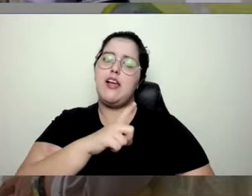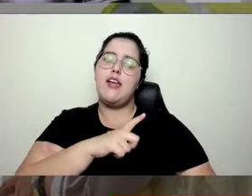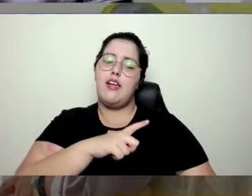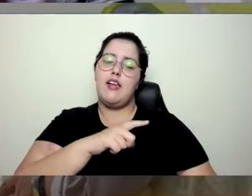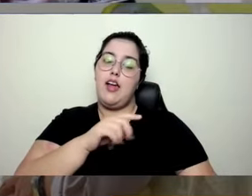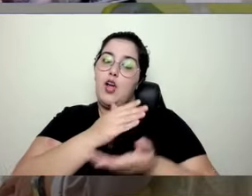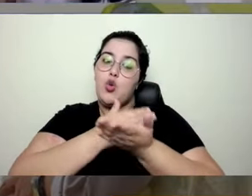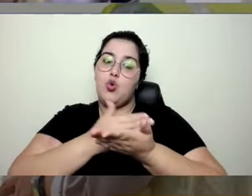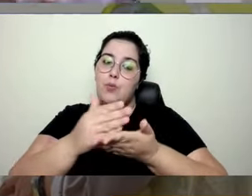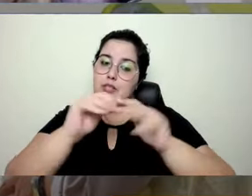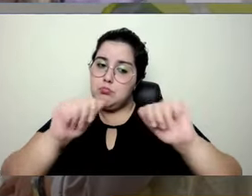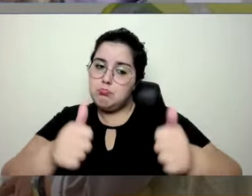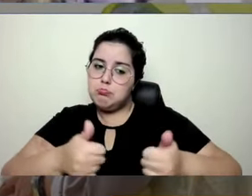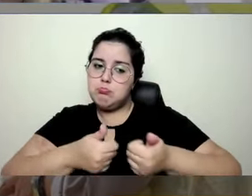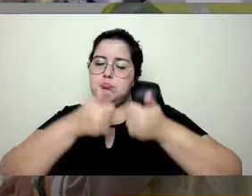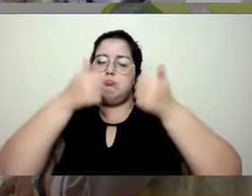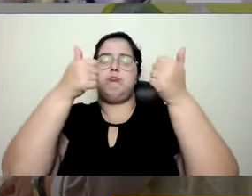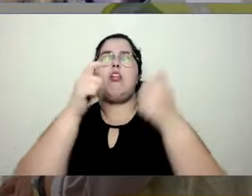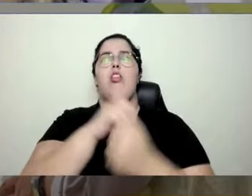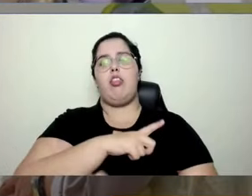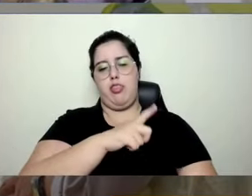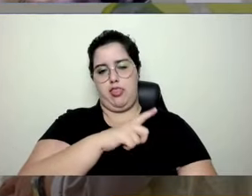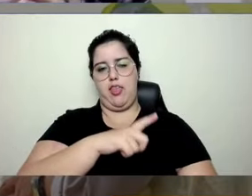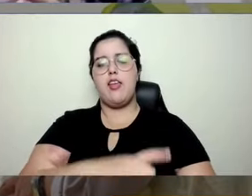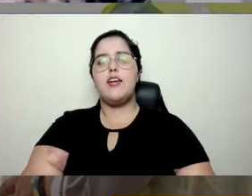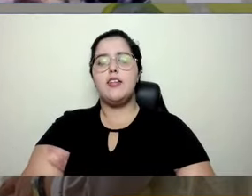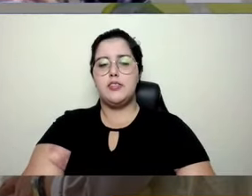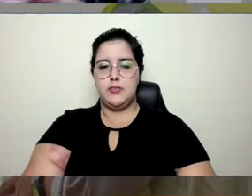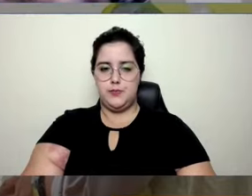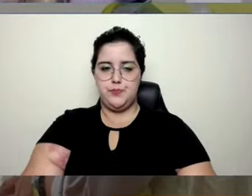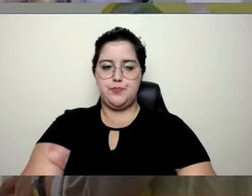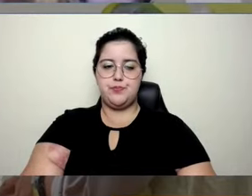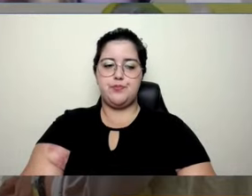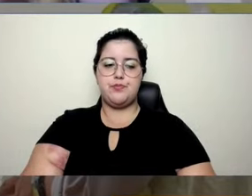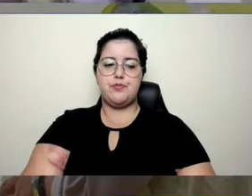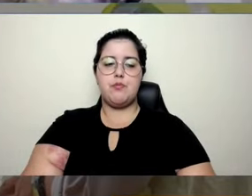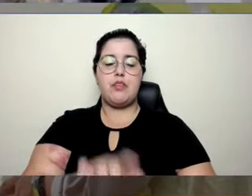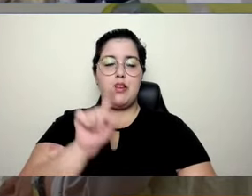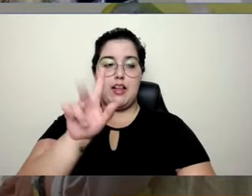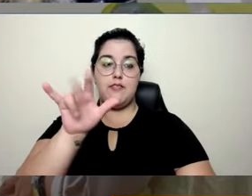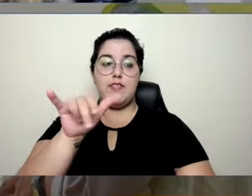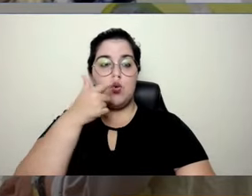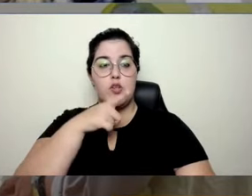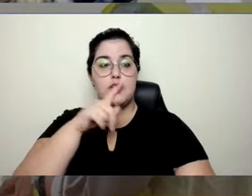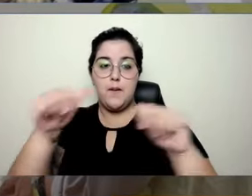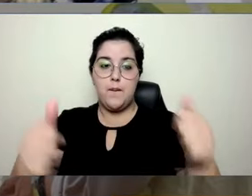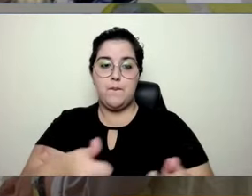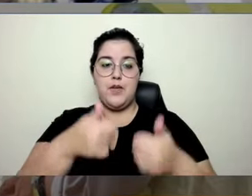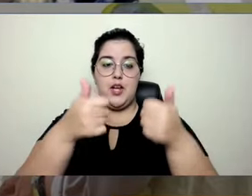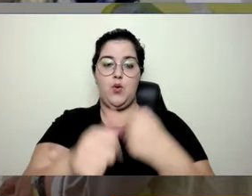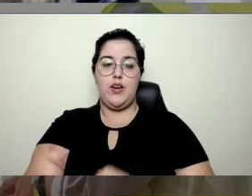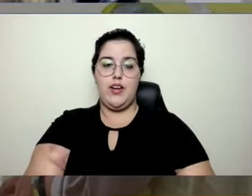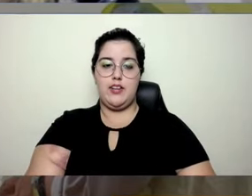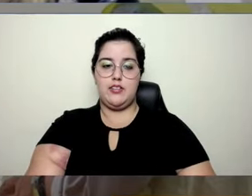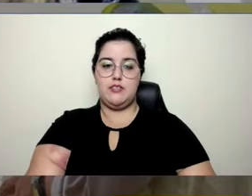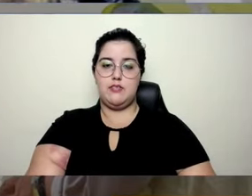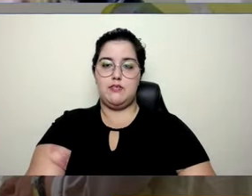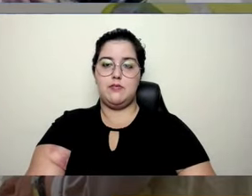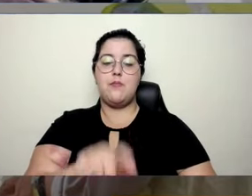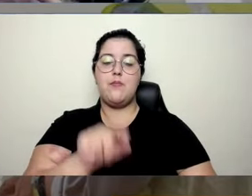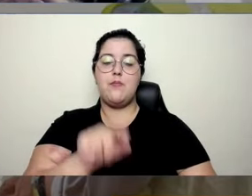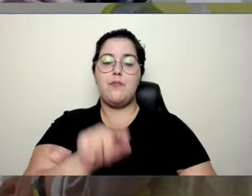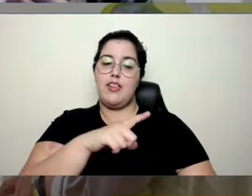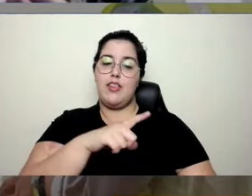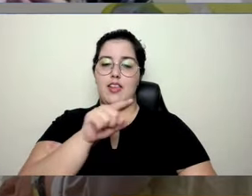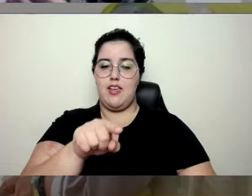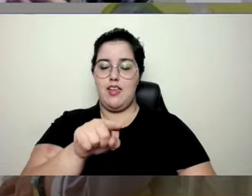-melhorar. Eu acho que é esse o pulo gato, assim, ela vai se melhorar a ponto de poder se prevenir em relação